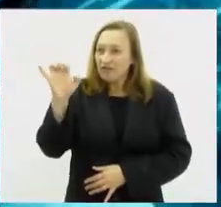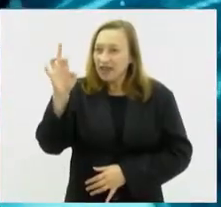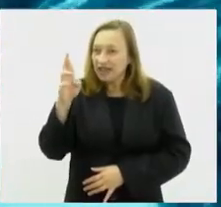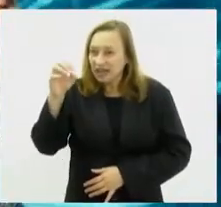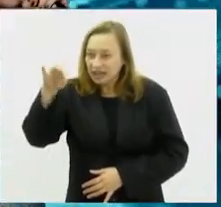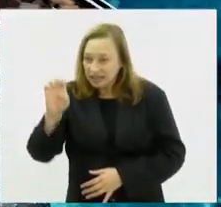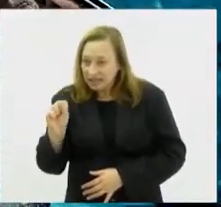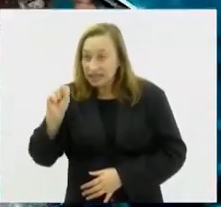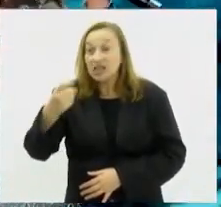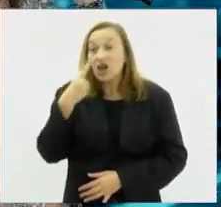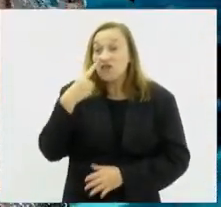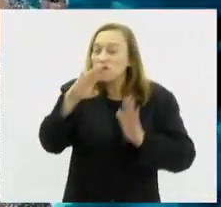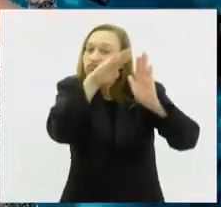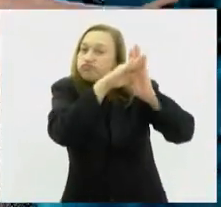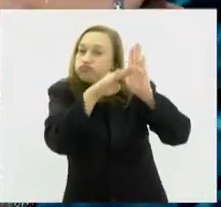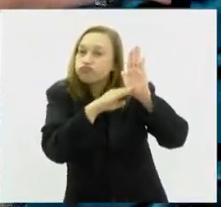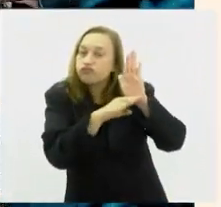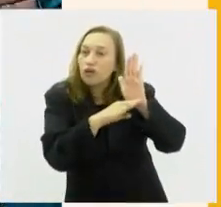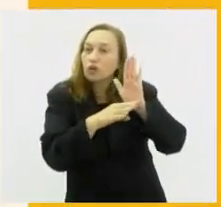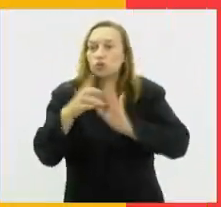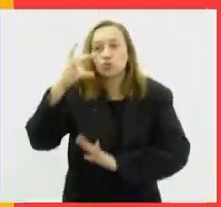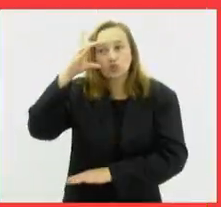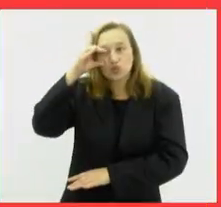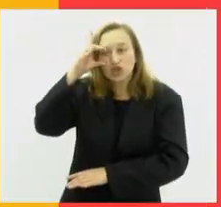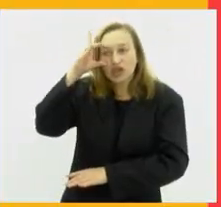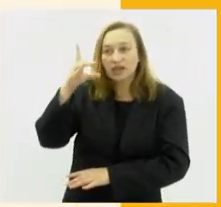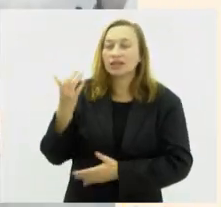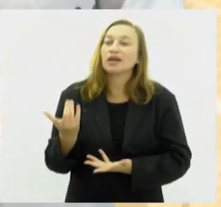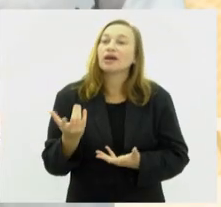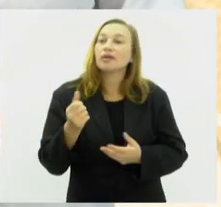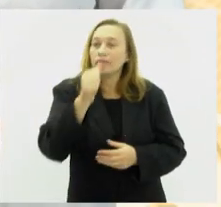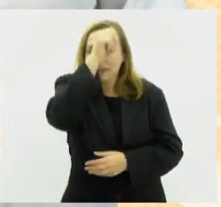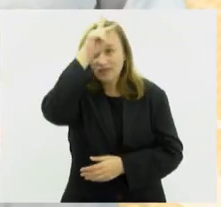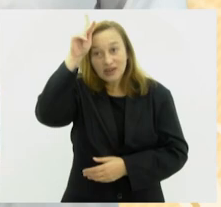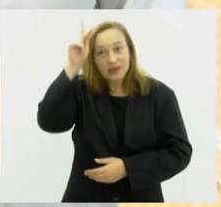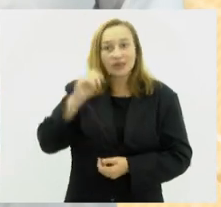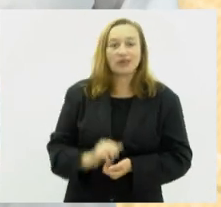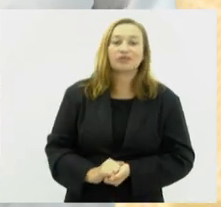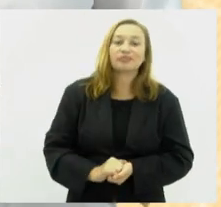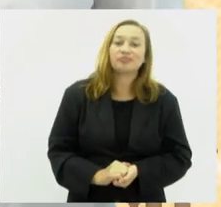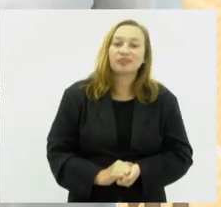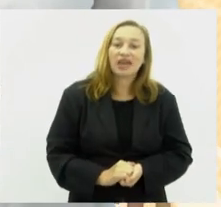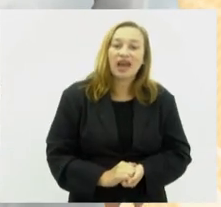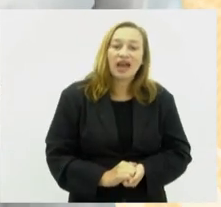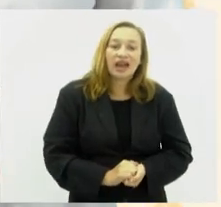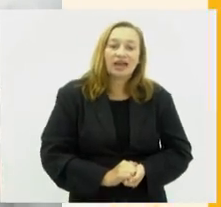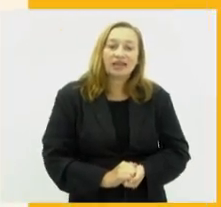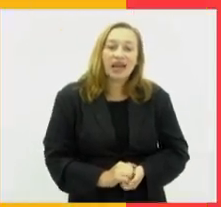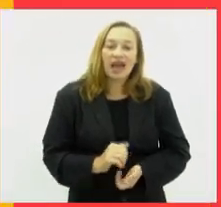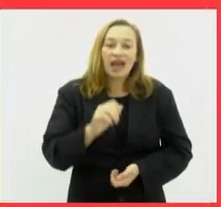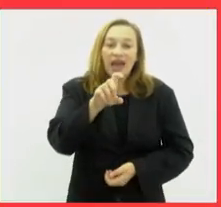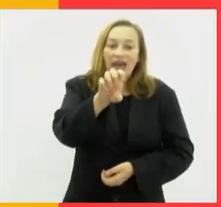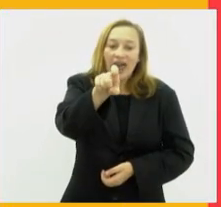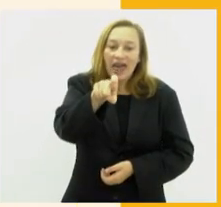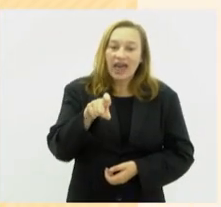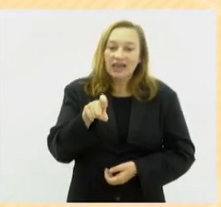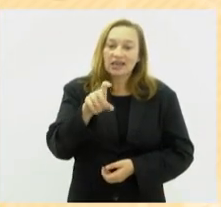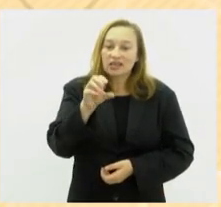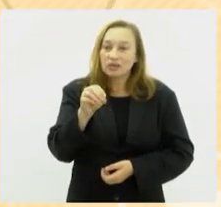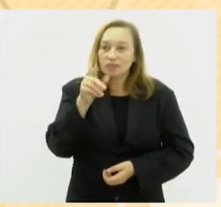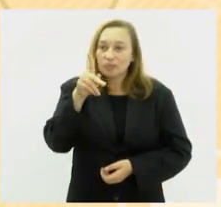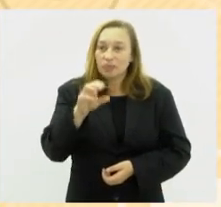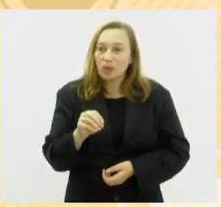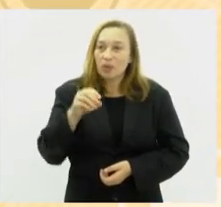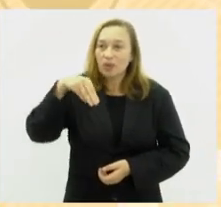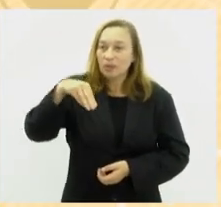Veja a programação no Instagram da Prefeitura. A Expo Miracema está de volta. O